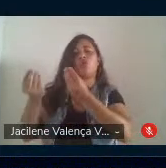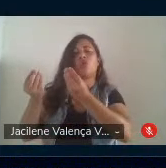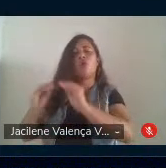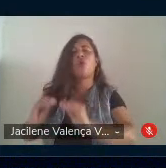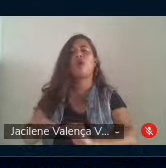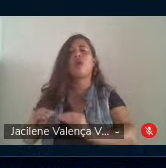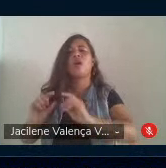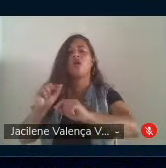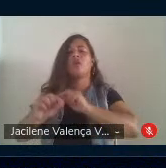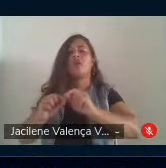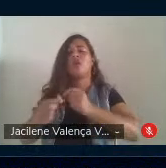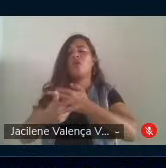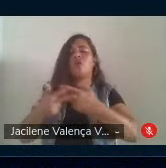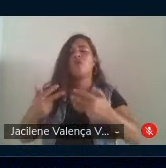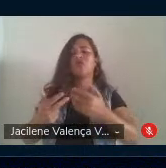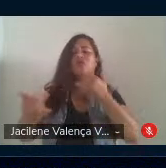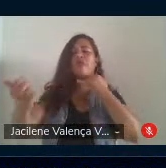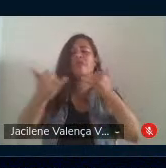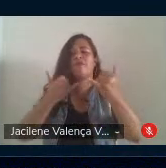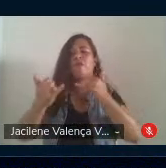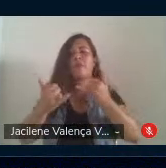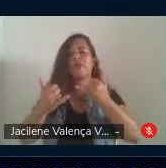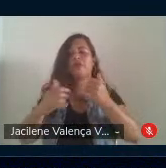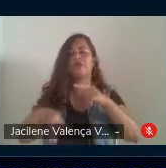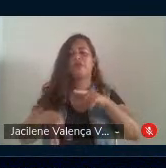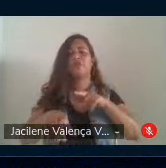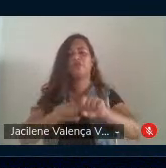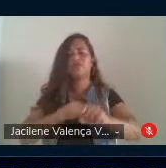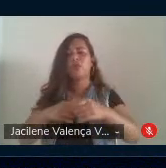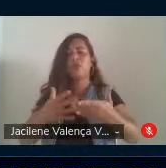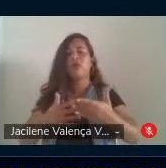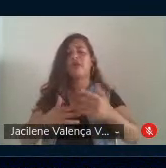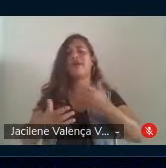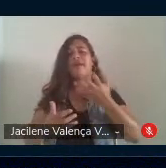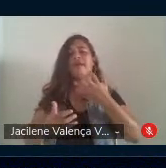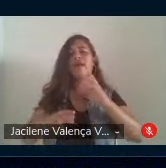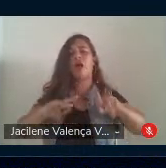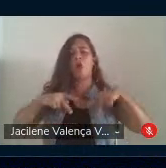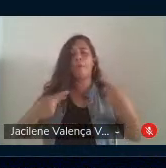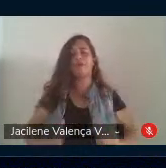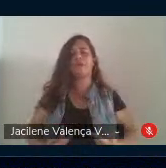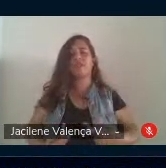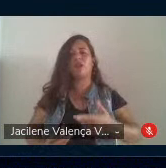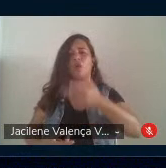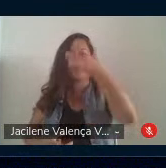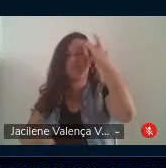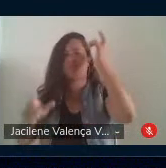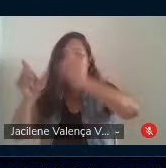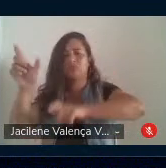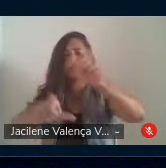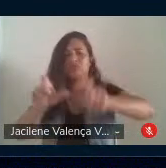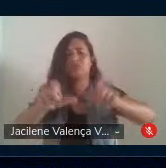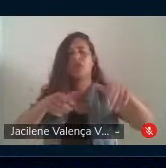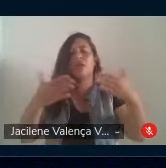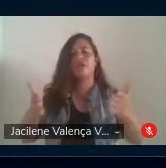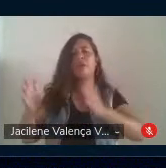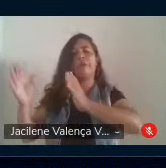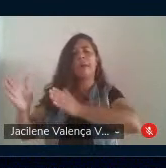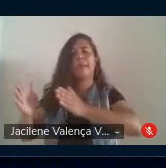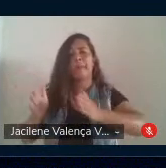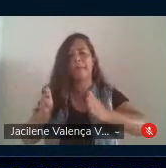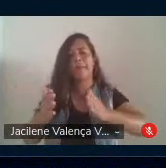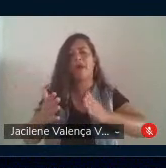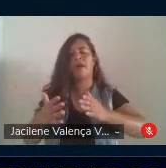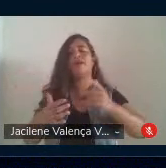processo formativo quando busca a humanização de seus sujeitos. Então, aqui são categorias que